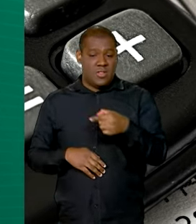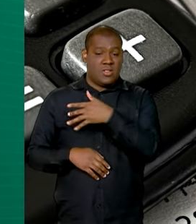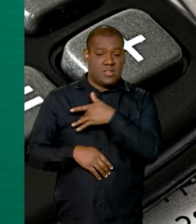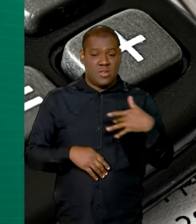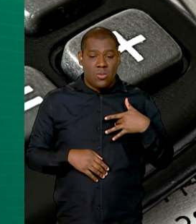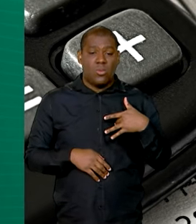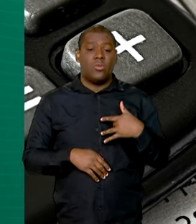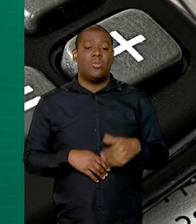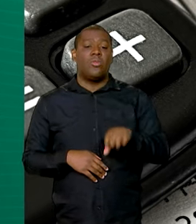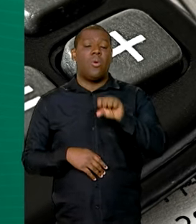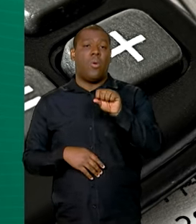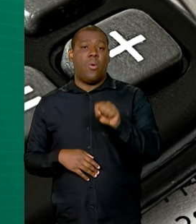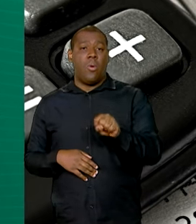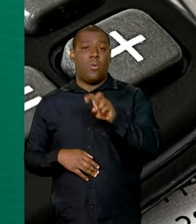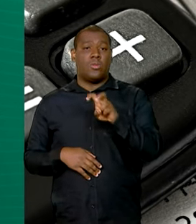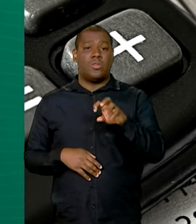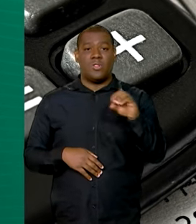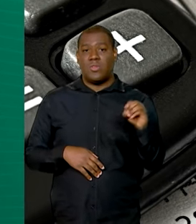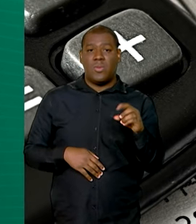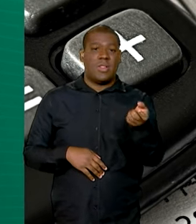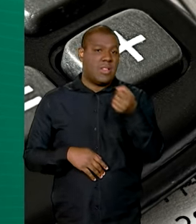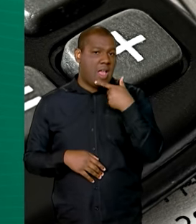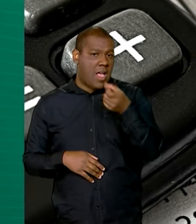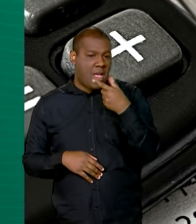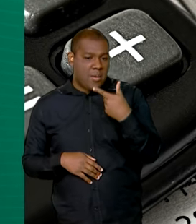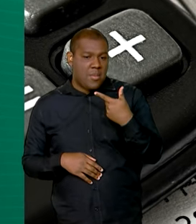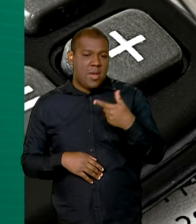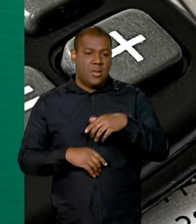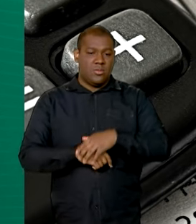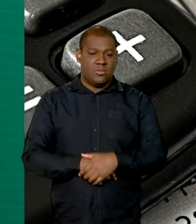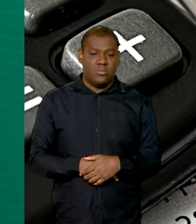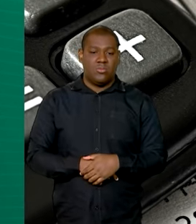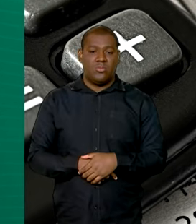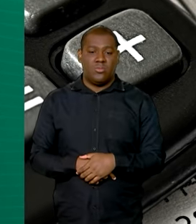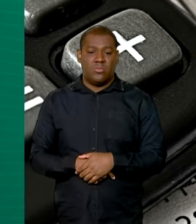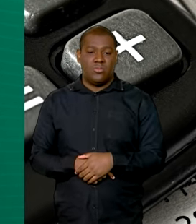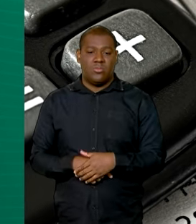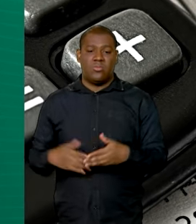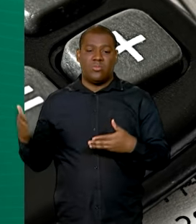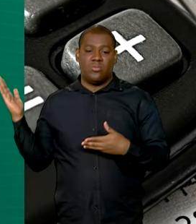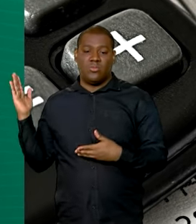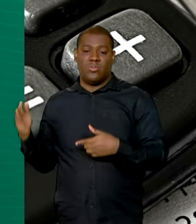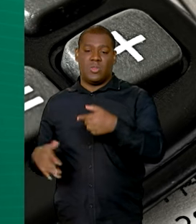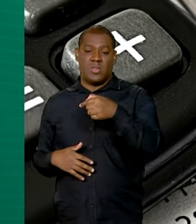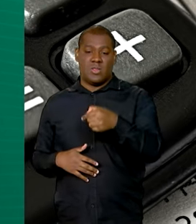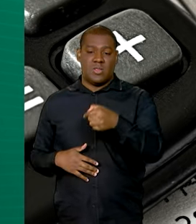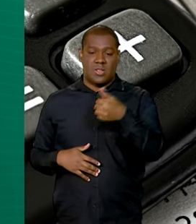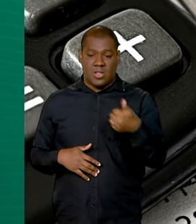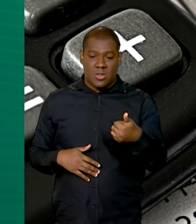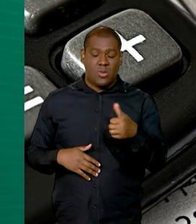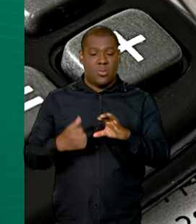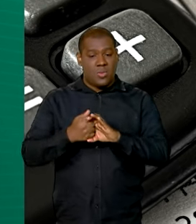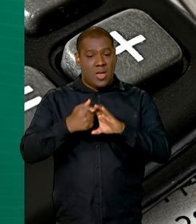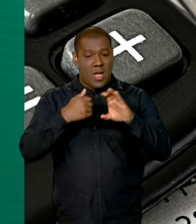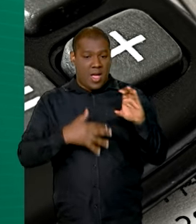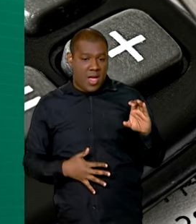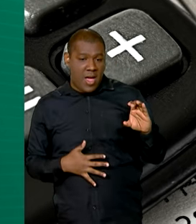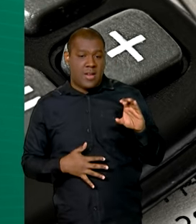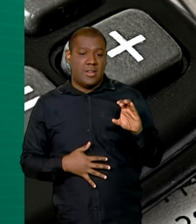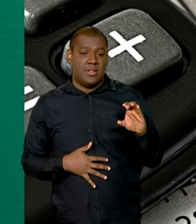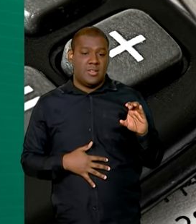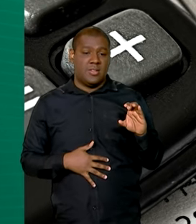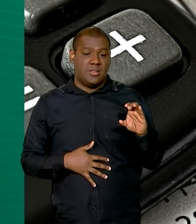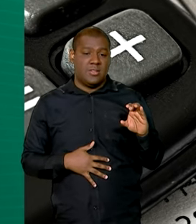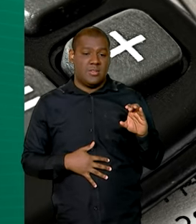850 tipos de medicamentos, 71 tipos de composições enterais e